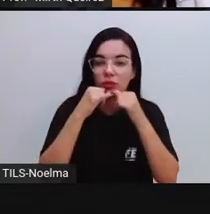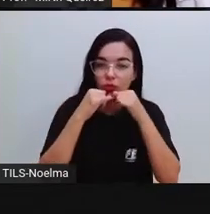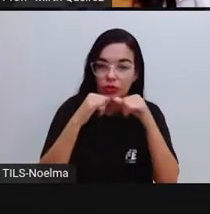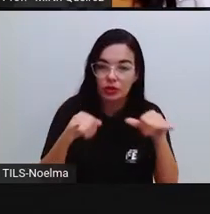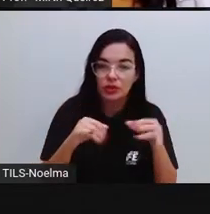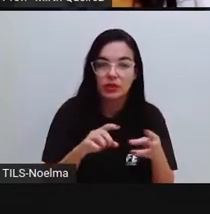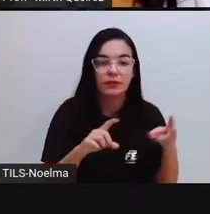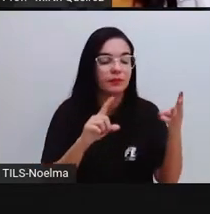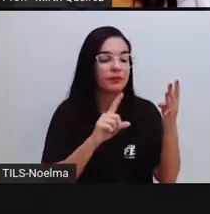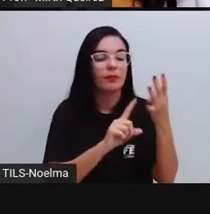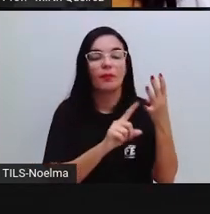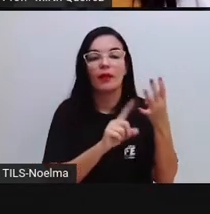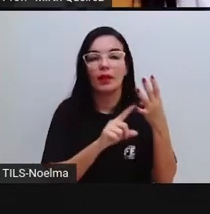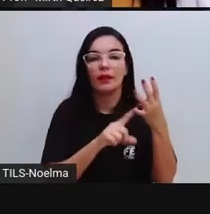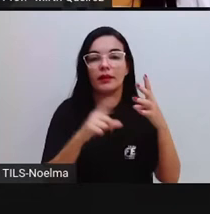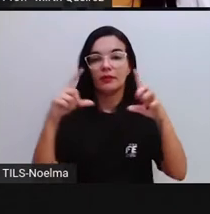aí.